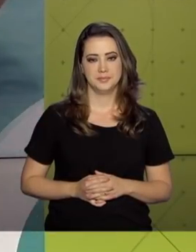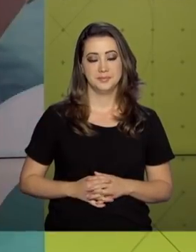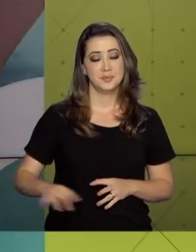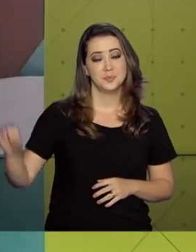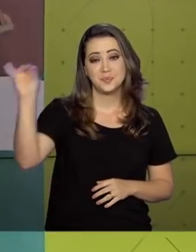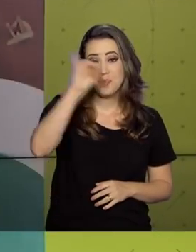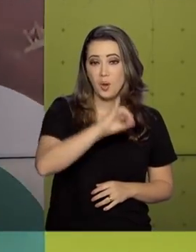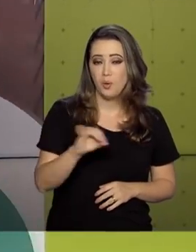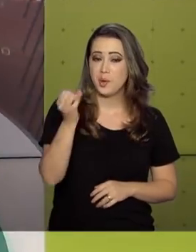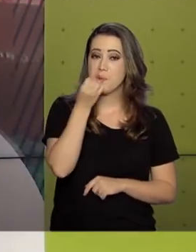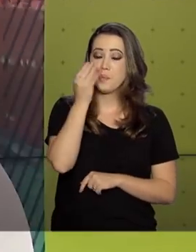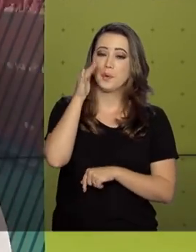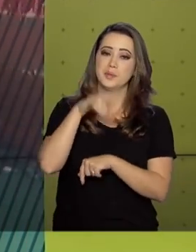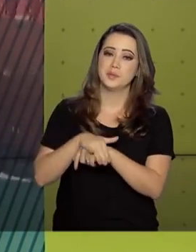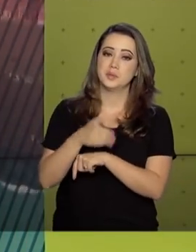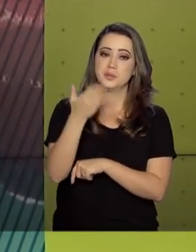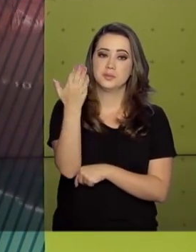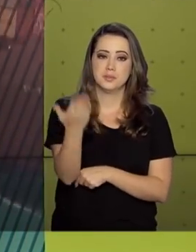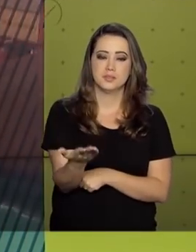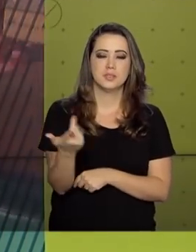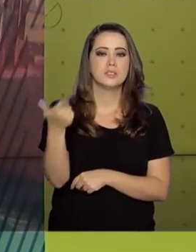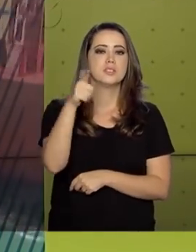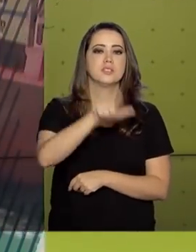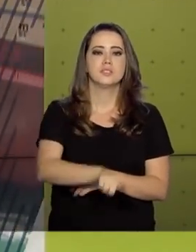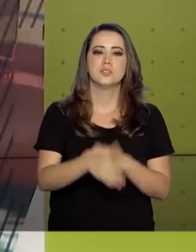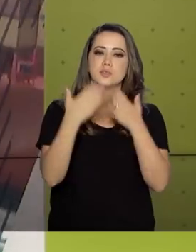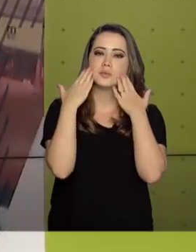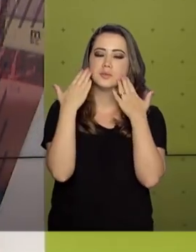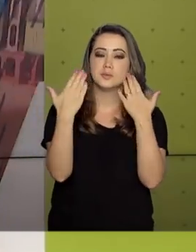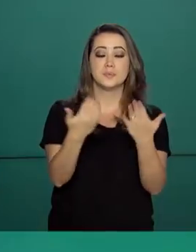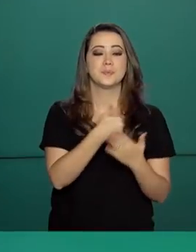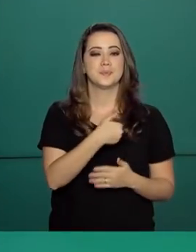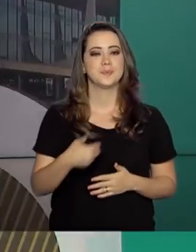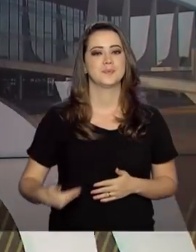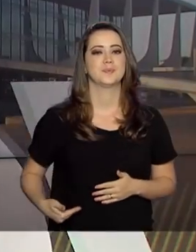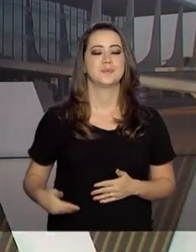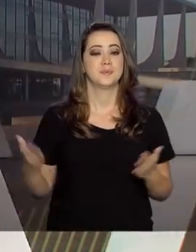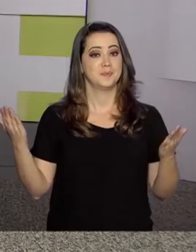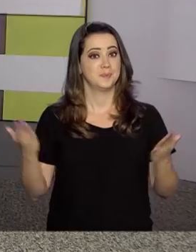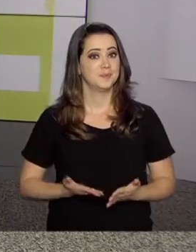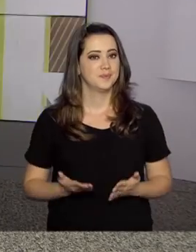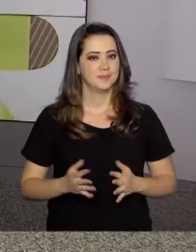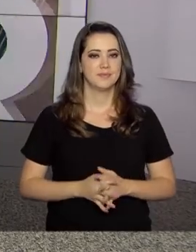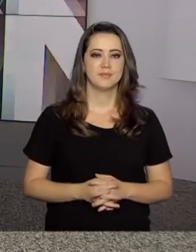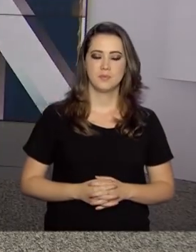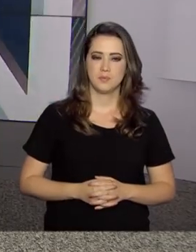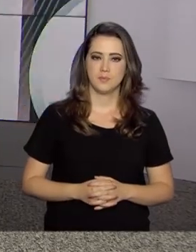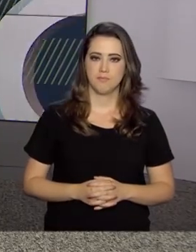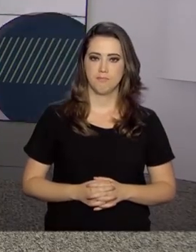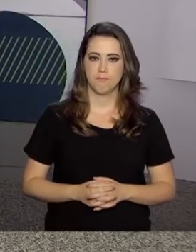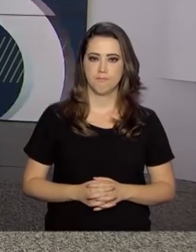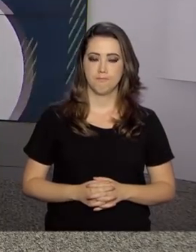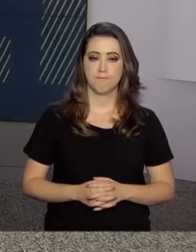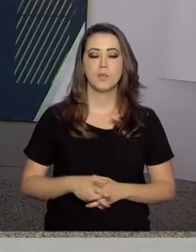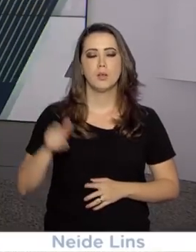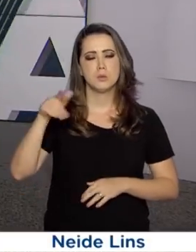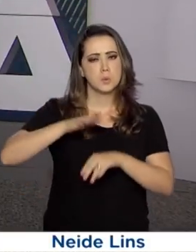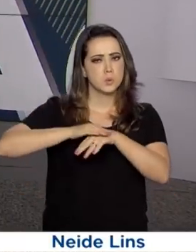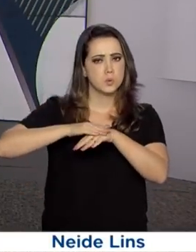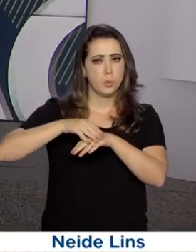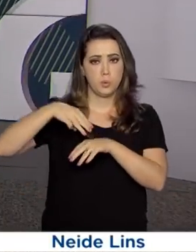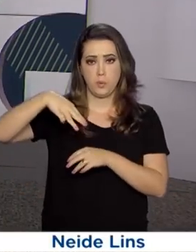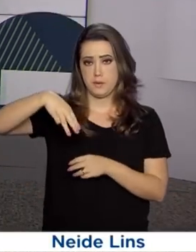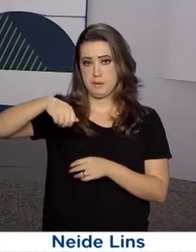Olá, boa noite para você. Estamos de volta com mais uma edição do Governo Agora. Os casos de malária no Brasil